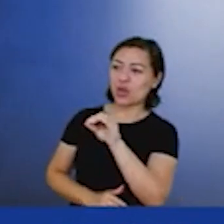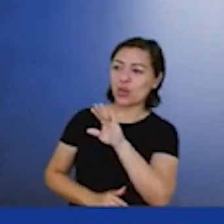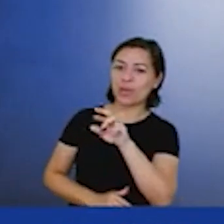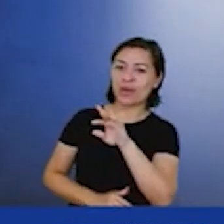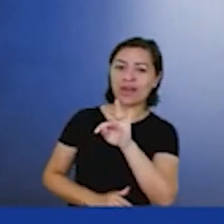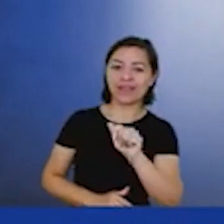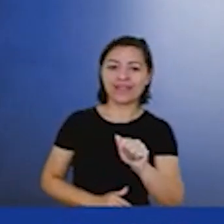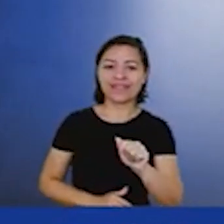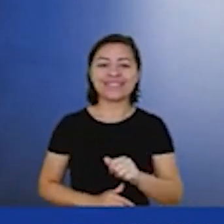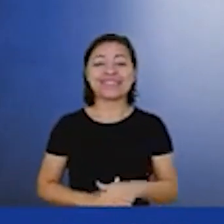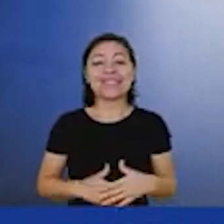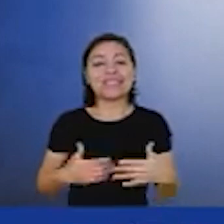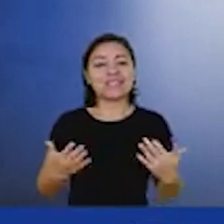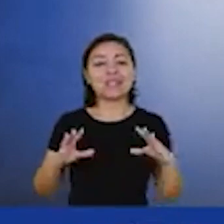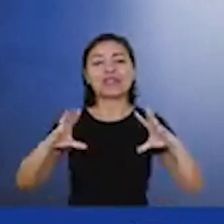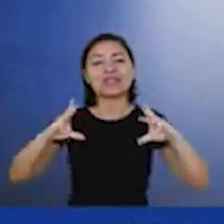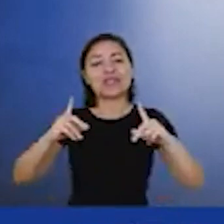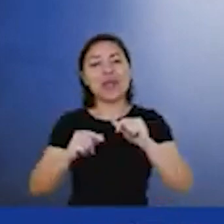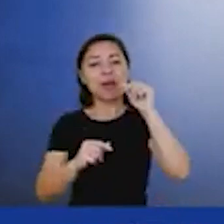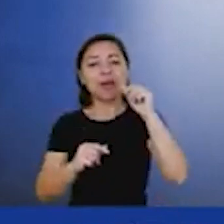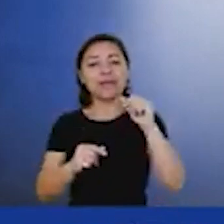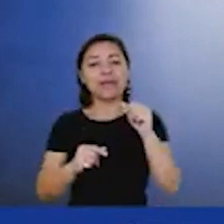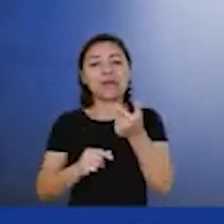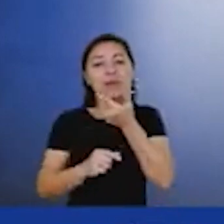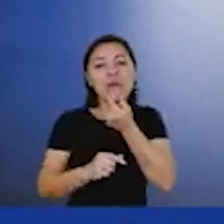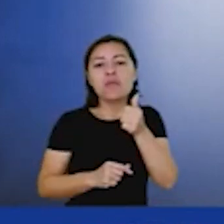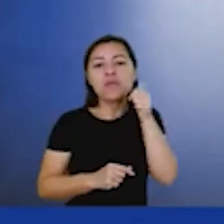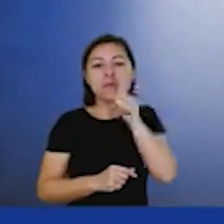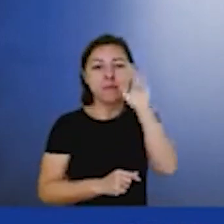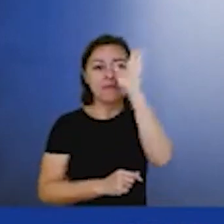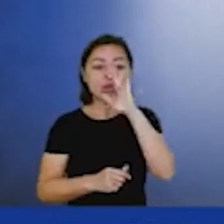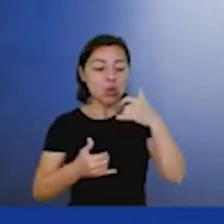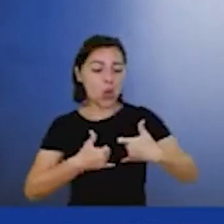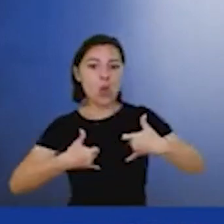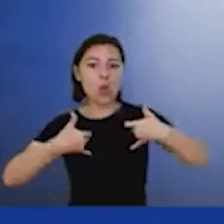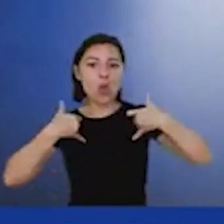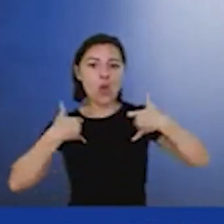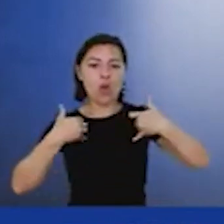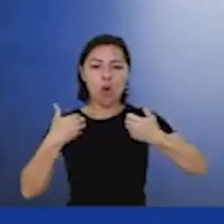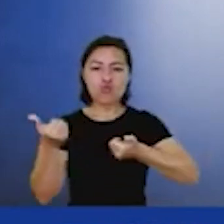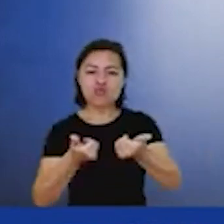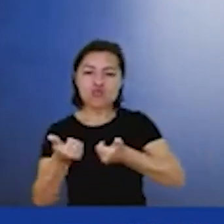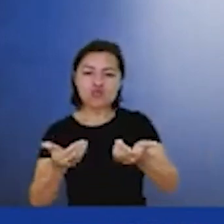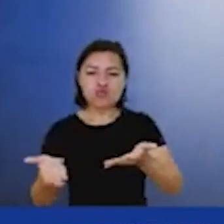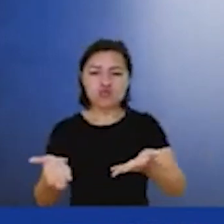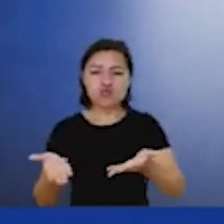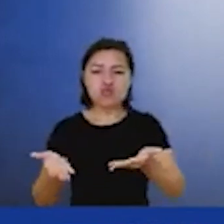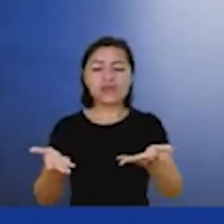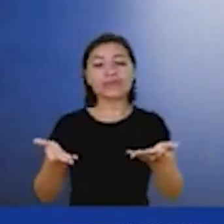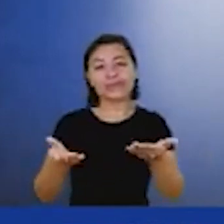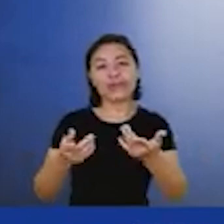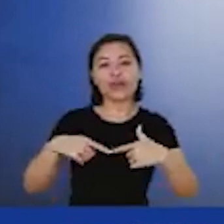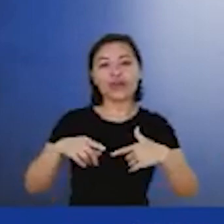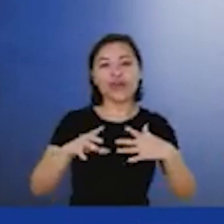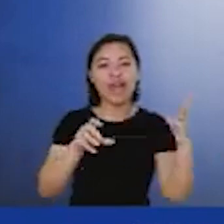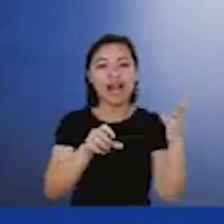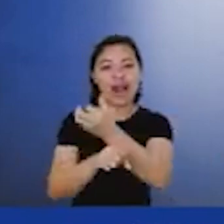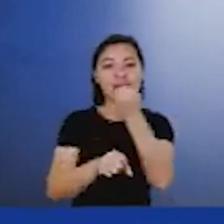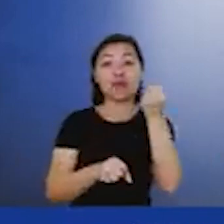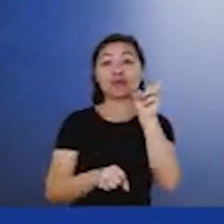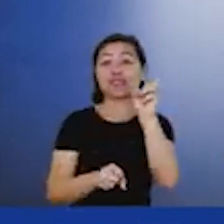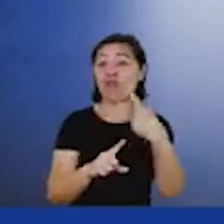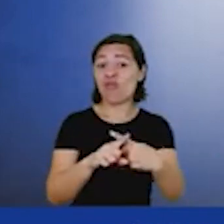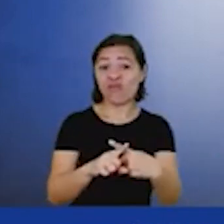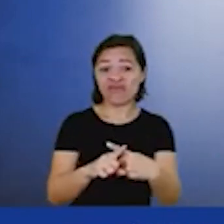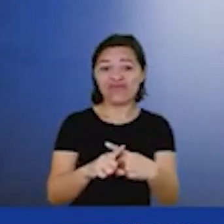todo brasileiro toda brasileira tem muito orgulho do futebol somos afinal pentacampeão do mundo a gente tem que ter esse mesmo orgulho